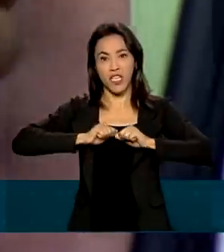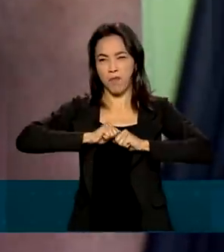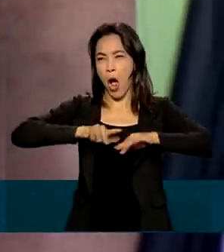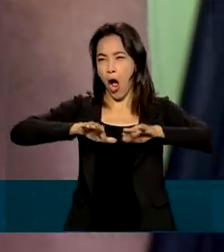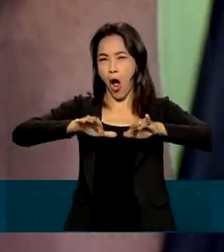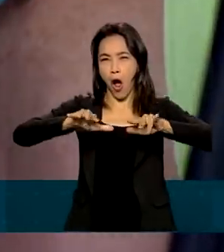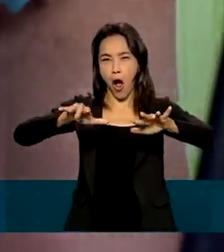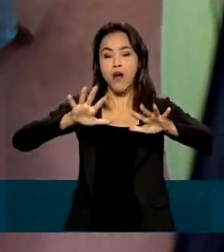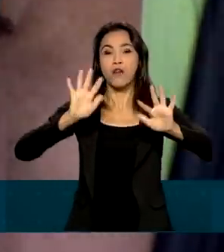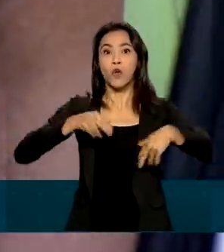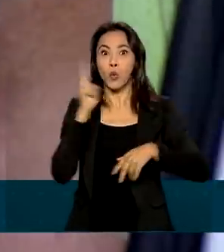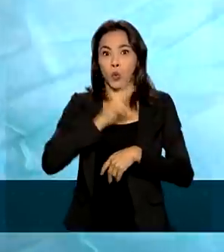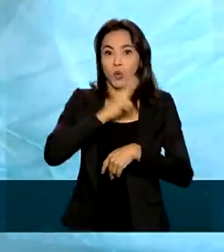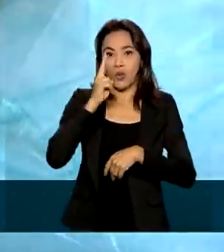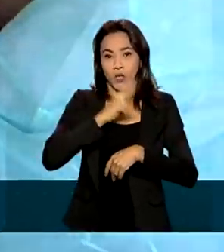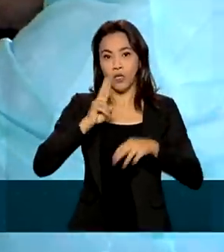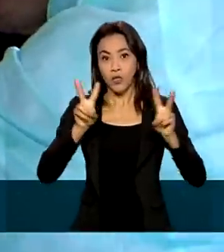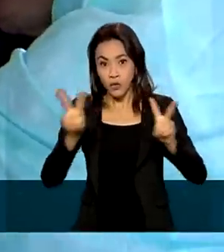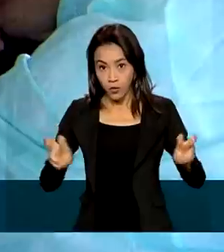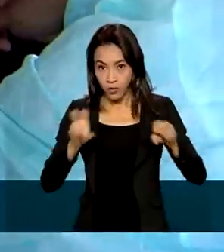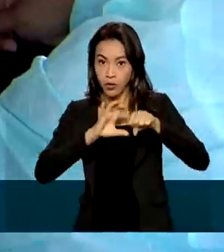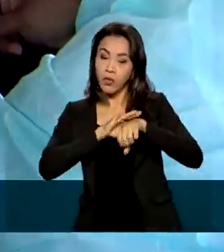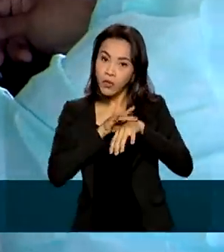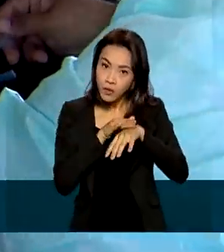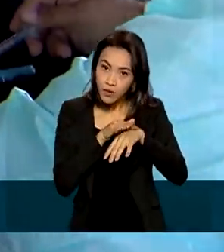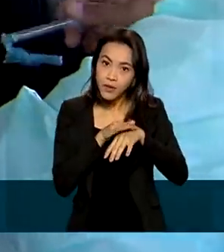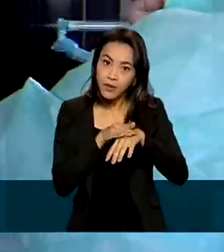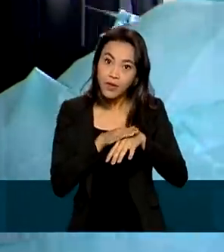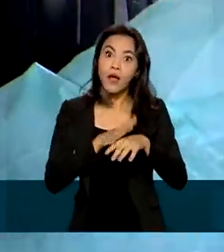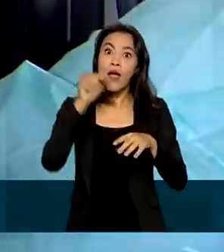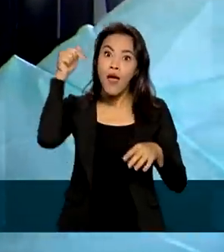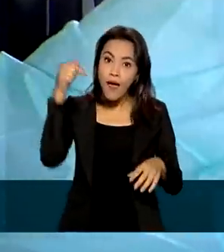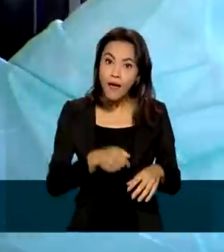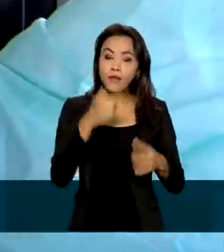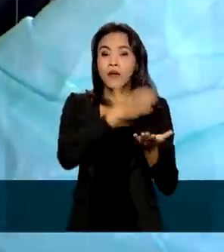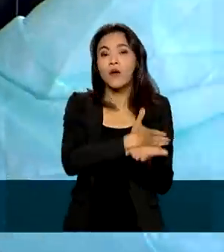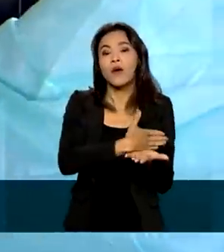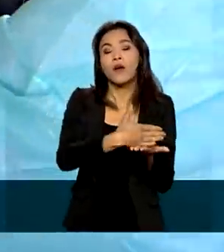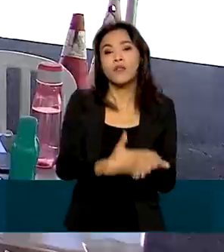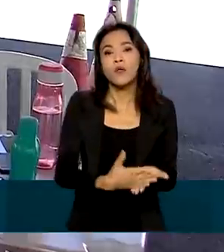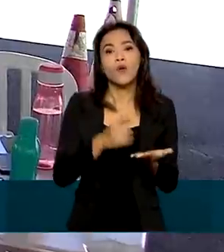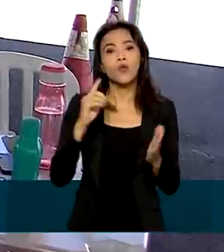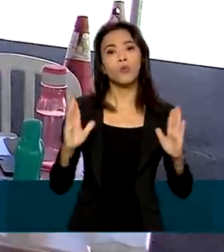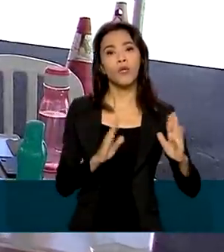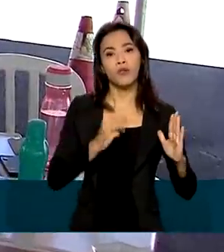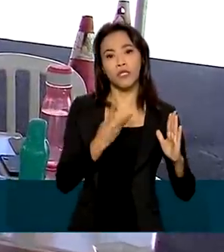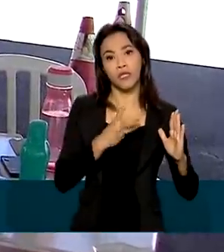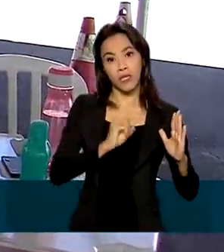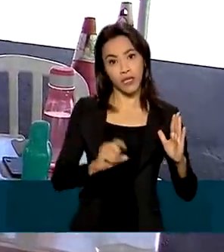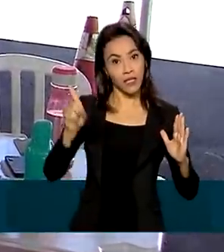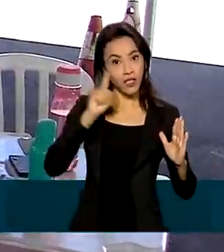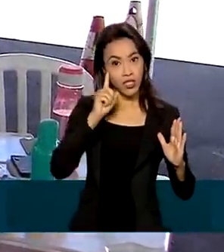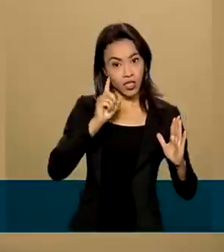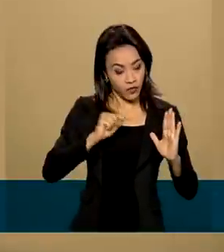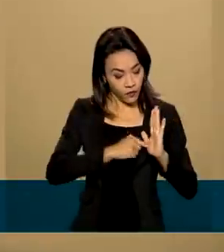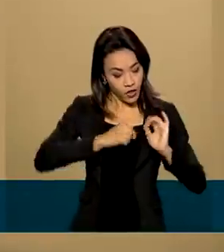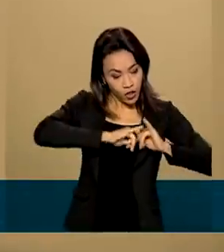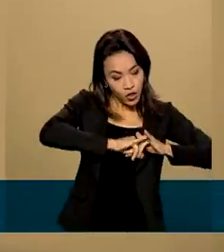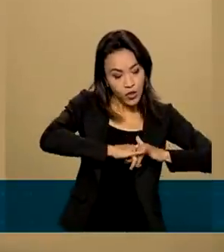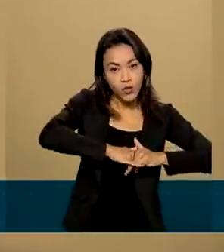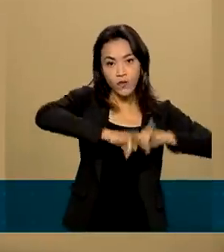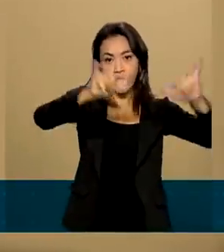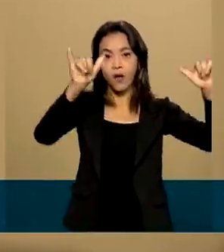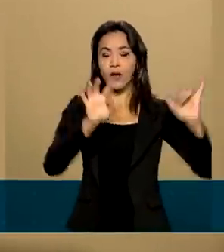de emergência para a doença. A medida entra em vigor em 30 dias após a sua publicação no